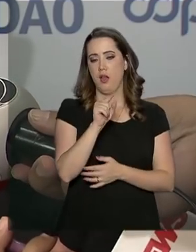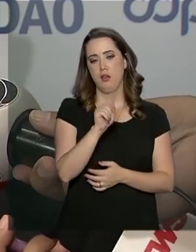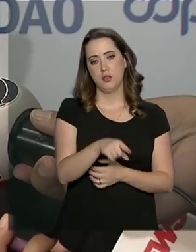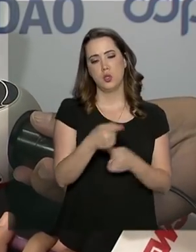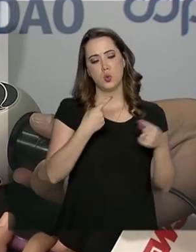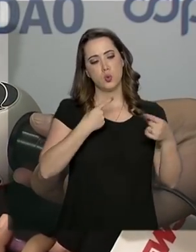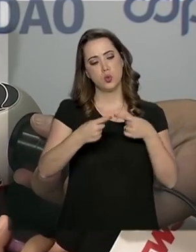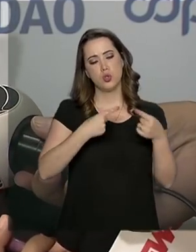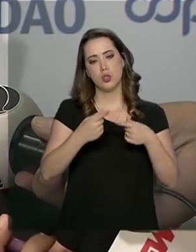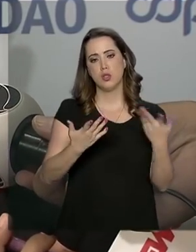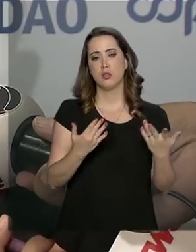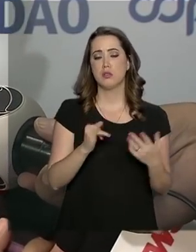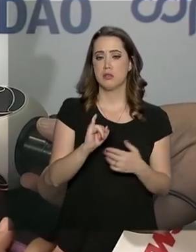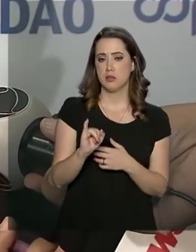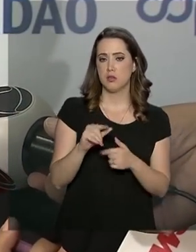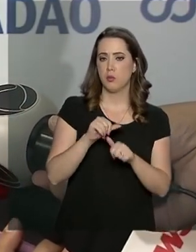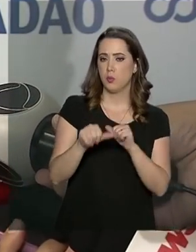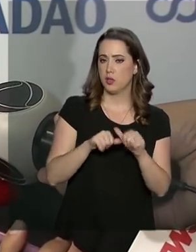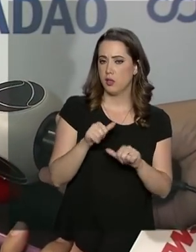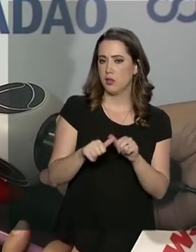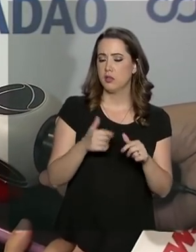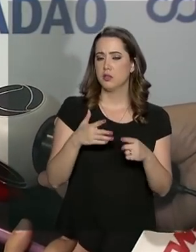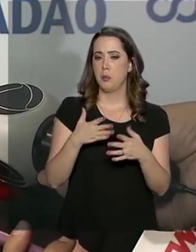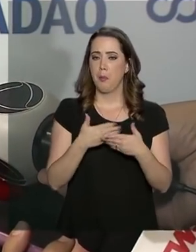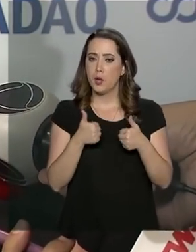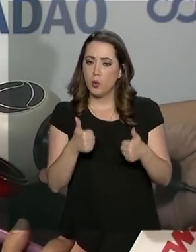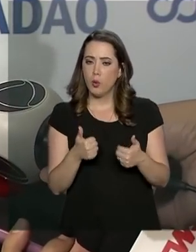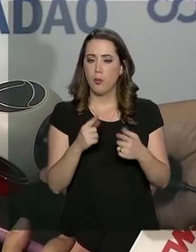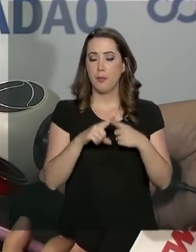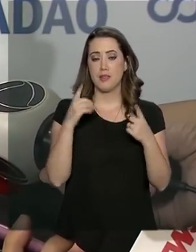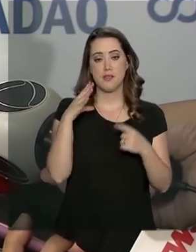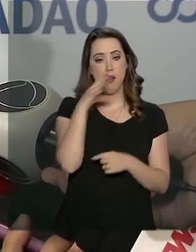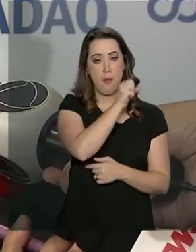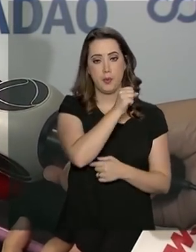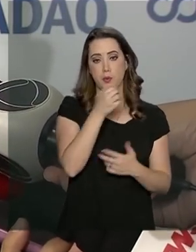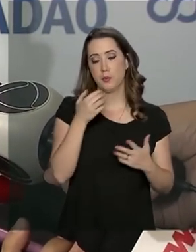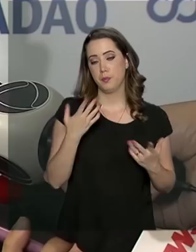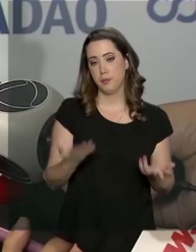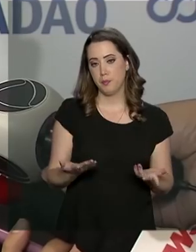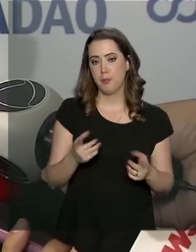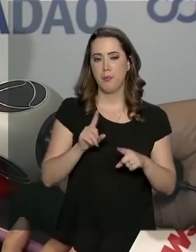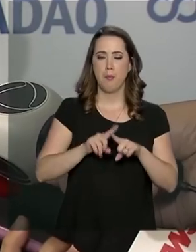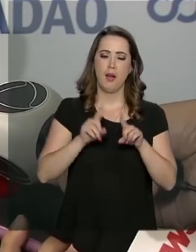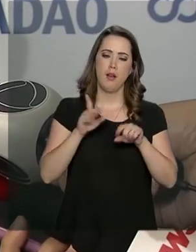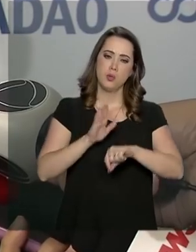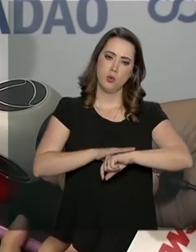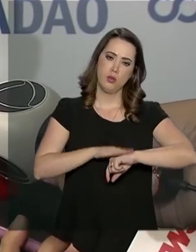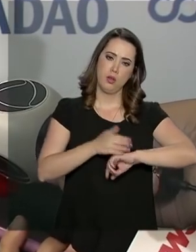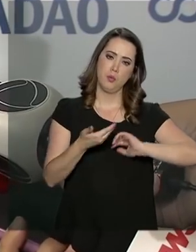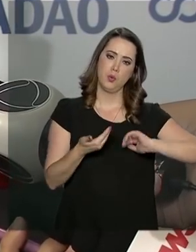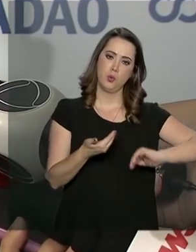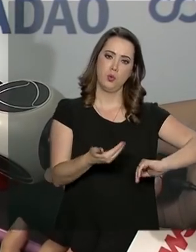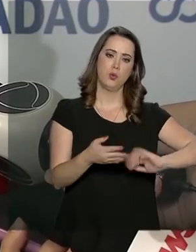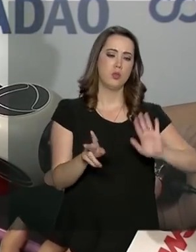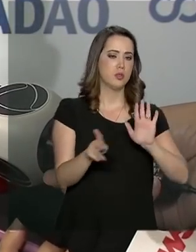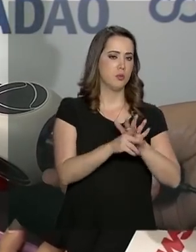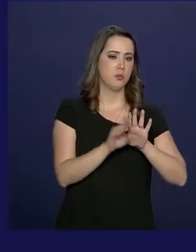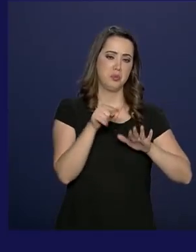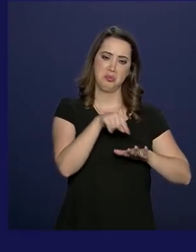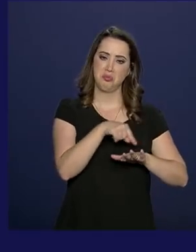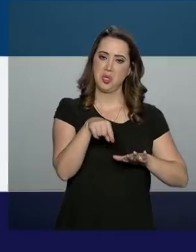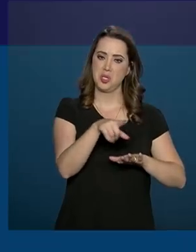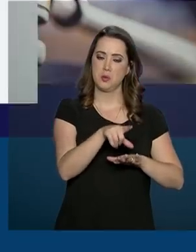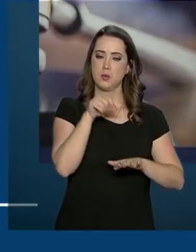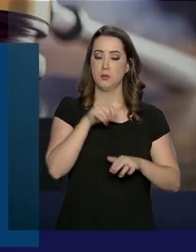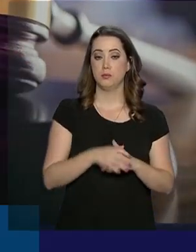discutido, eventualmente alterado e aprimorado o mais rápido possível. Agora, o tempo do Congresso pertence aí ao Congresso.